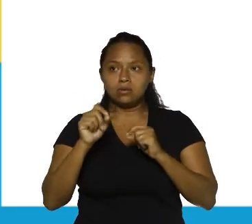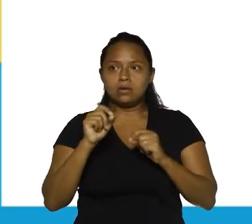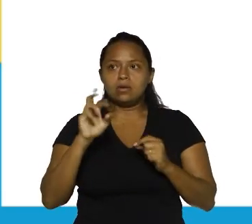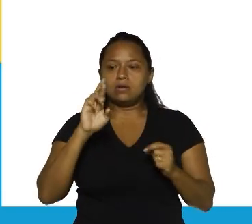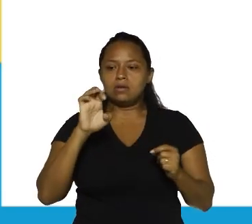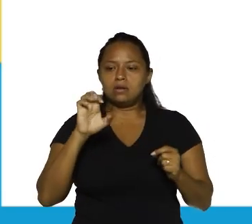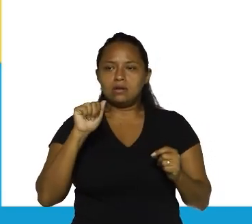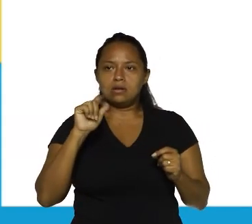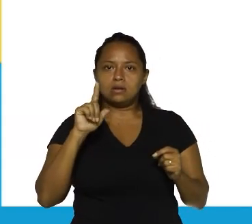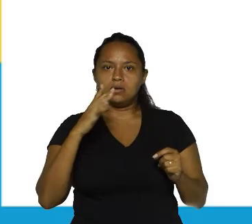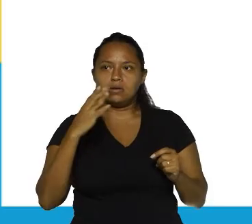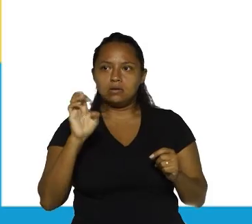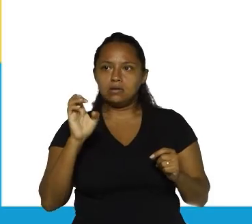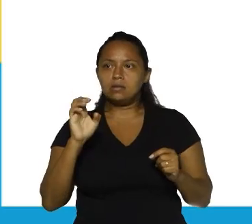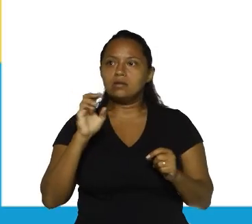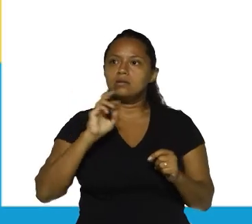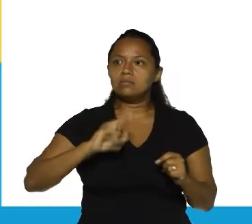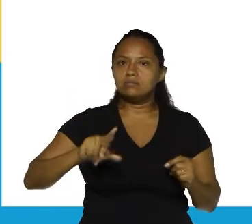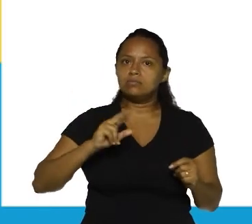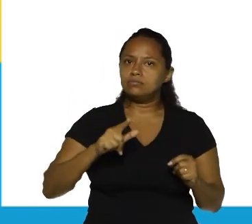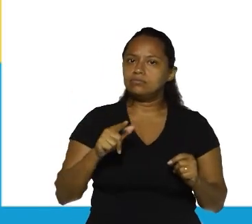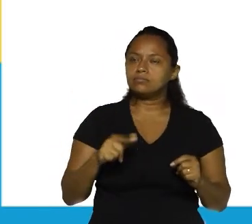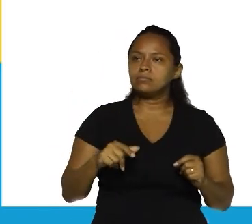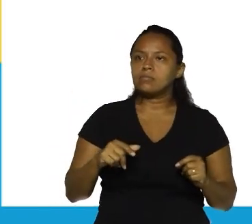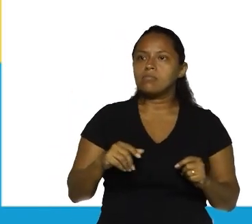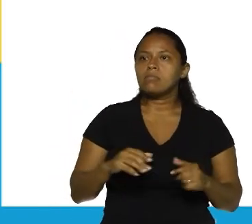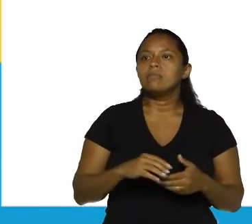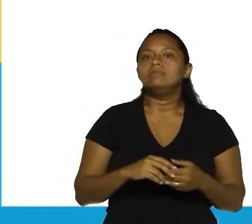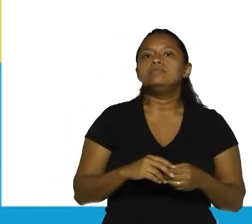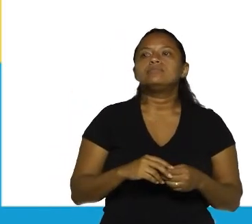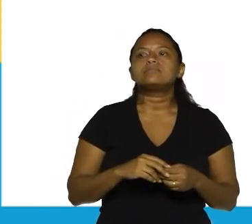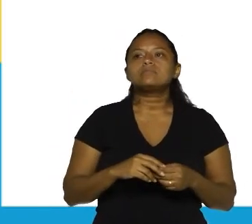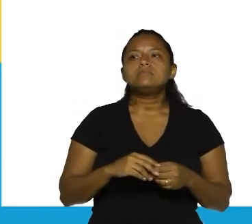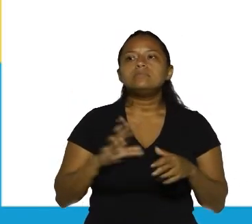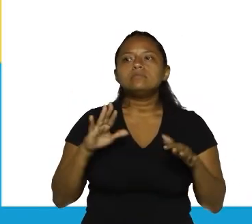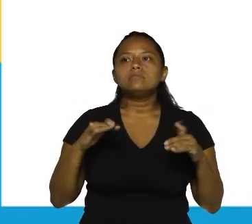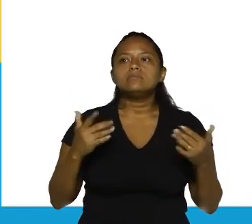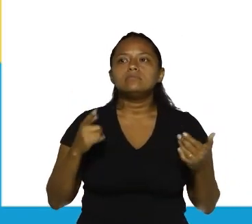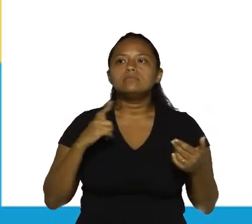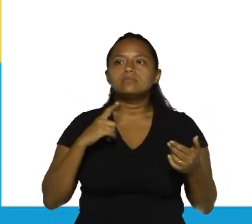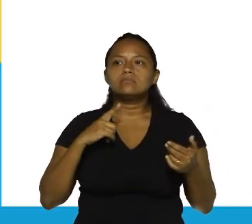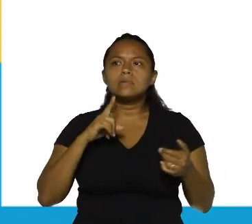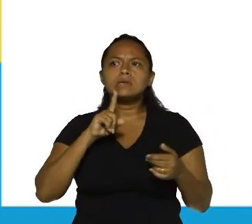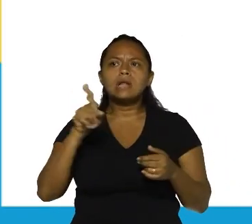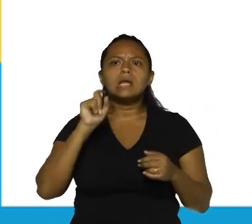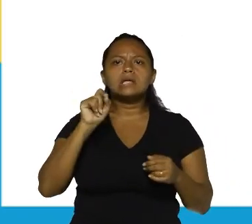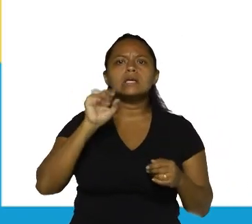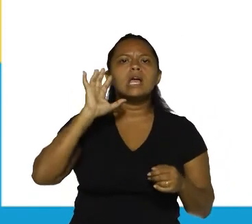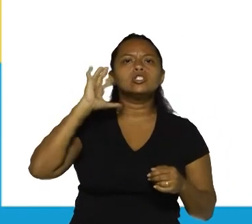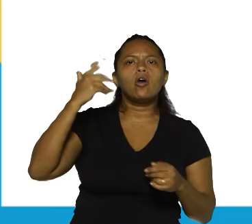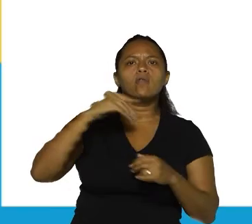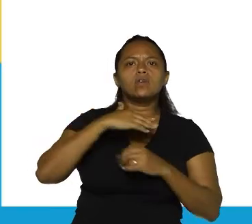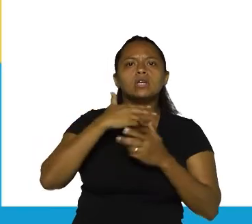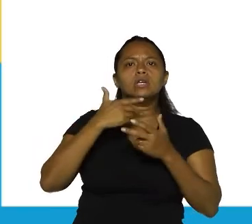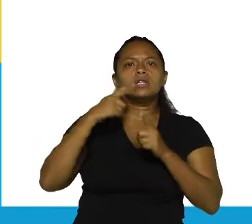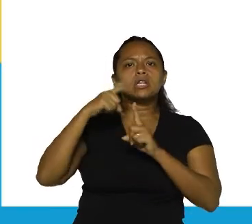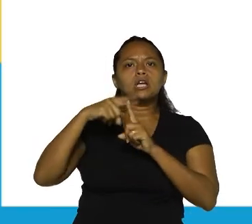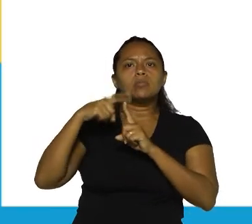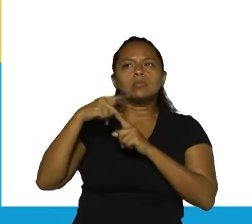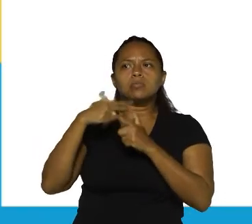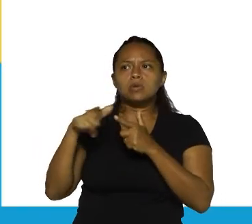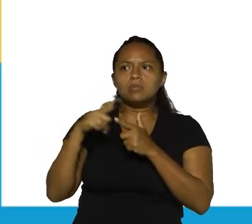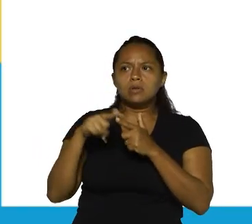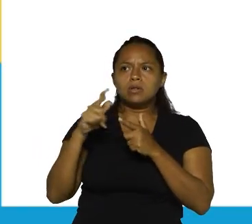equivale a uma oração, apesar de ser um verbo, né? O verbo ser. Então, aqui nós temos, ele é que resolve esse tipo de problema, é período